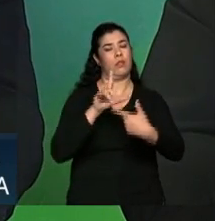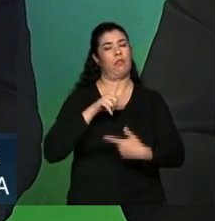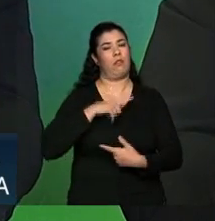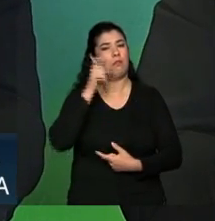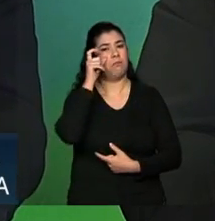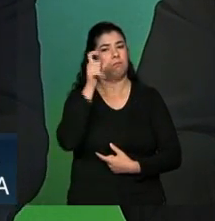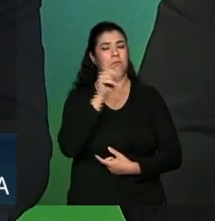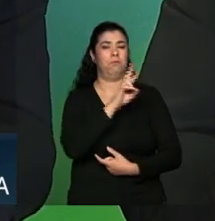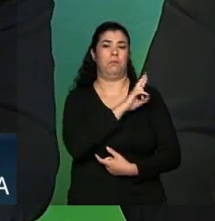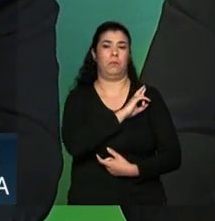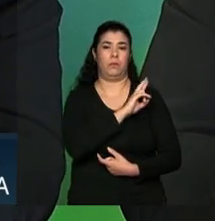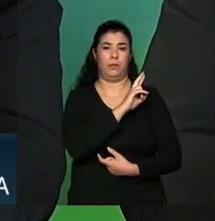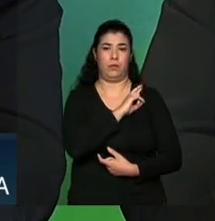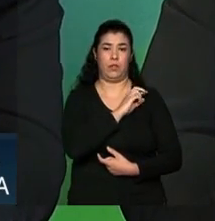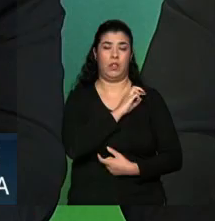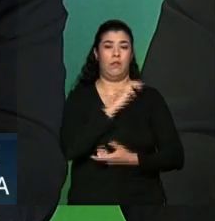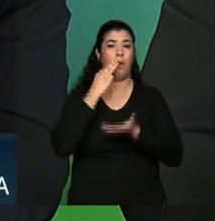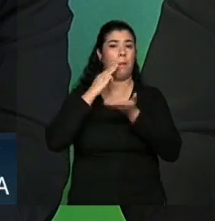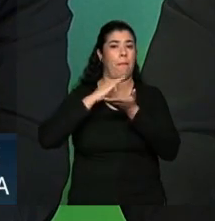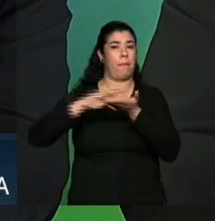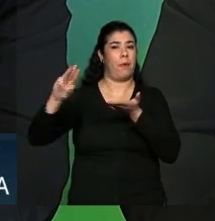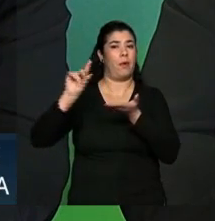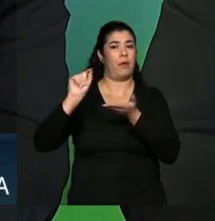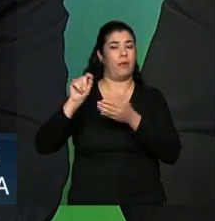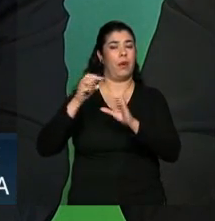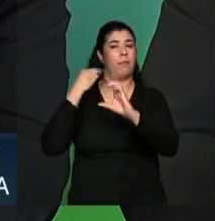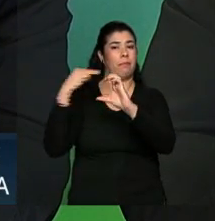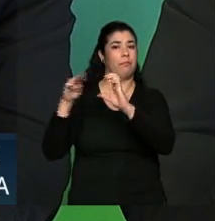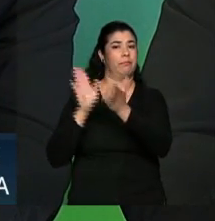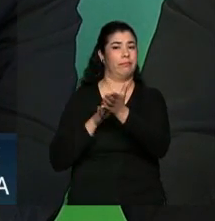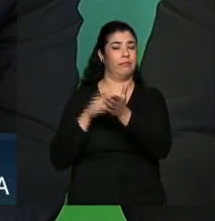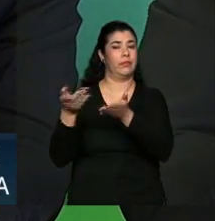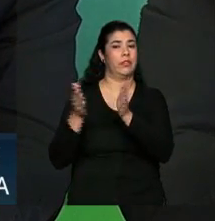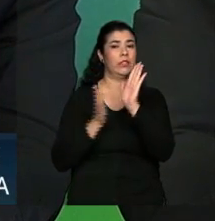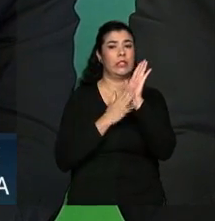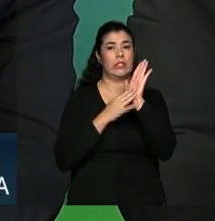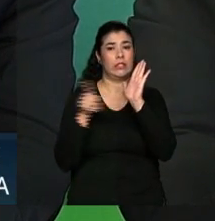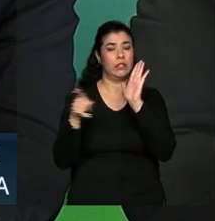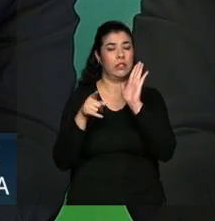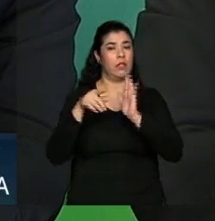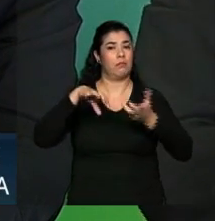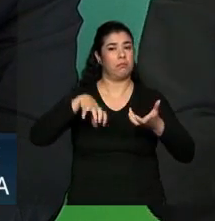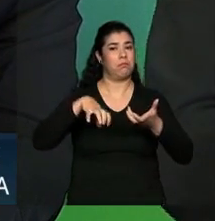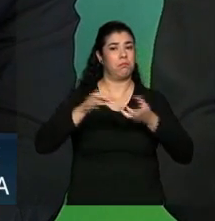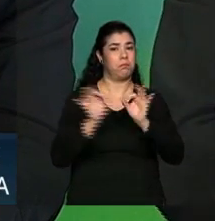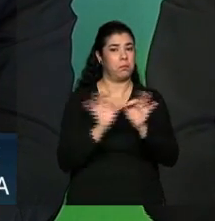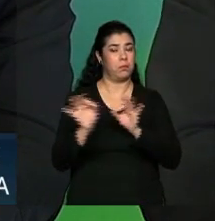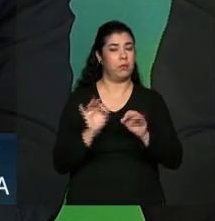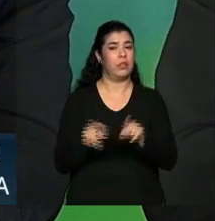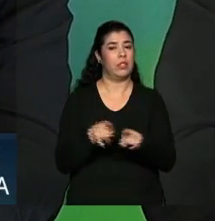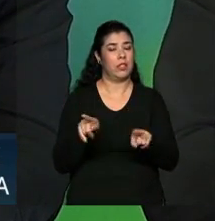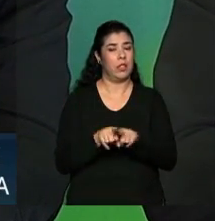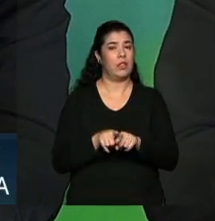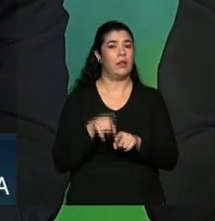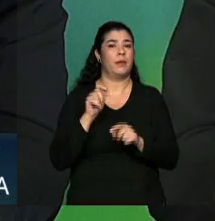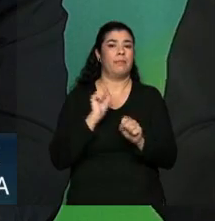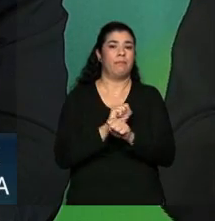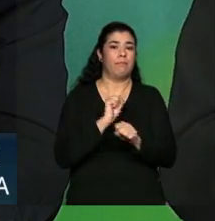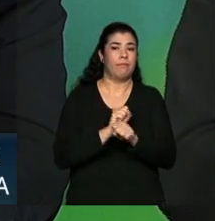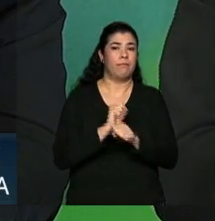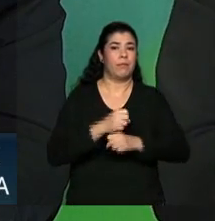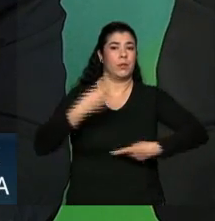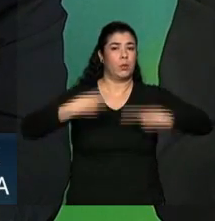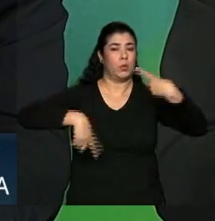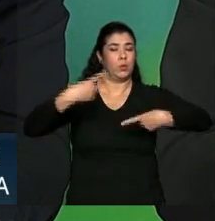com o que foi enviado ao Congresso Nacional. Eu espero muito que isso seja levado em consideração nos